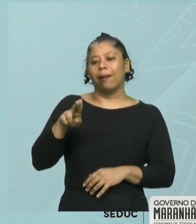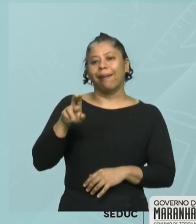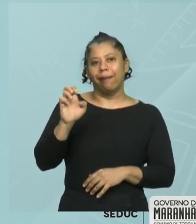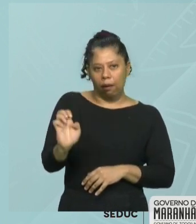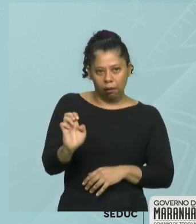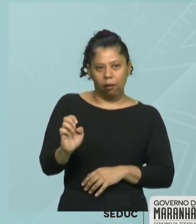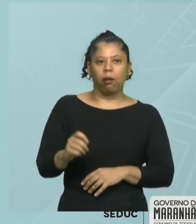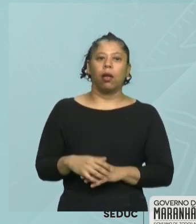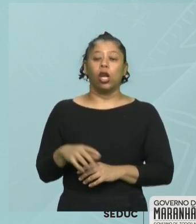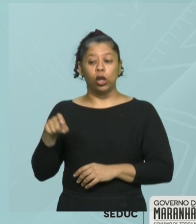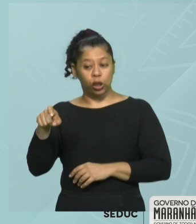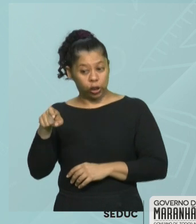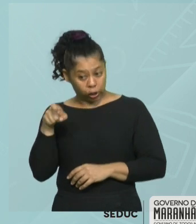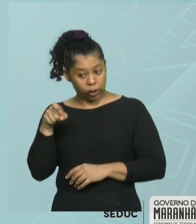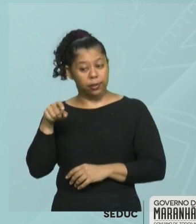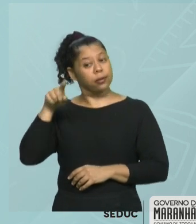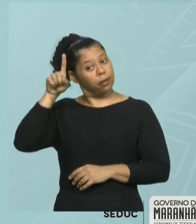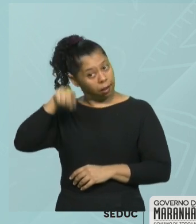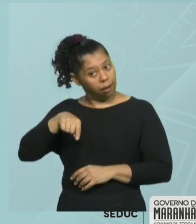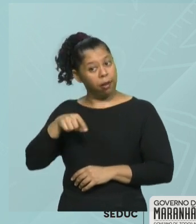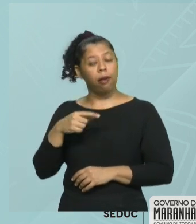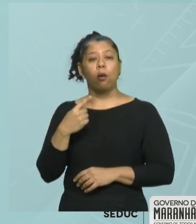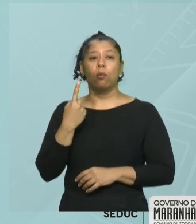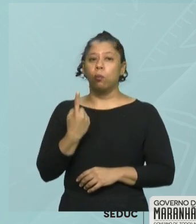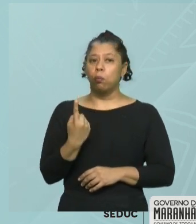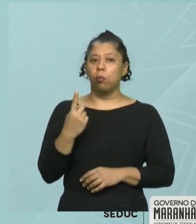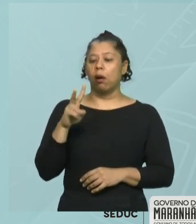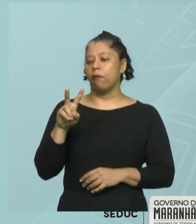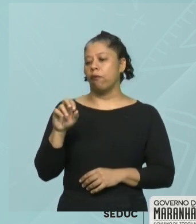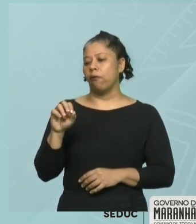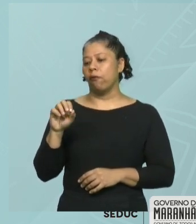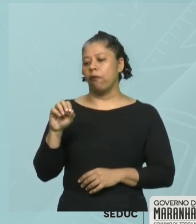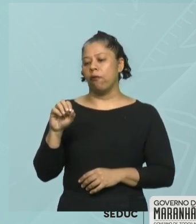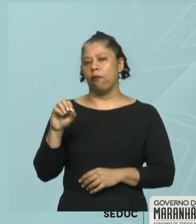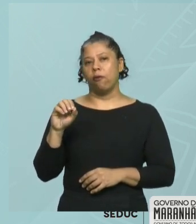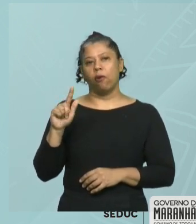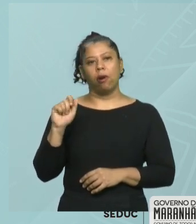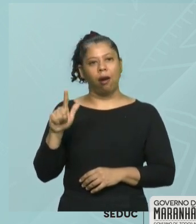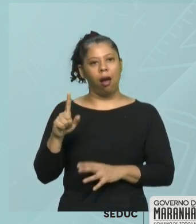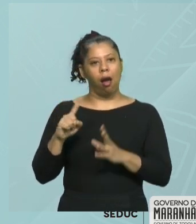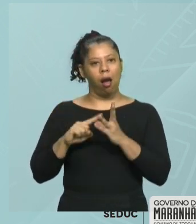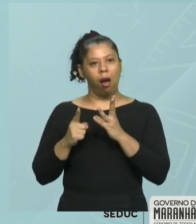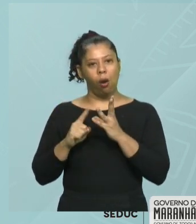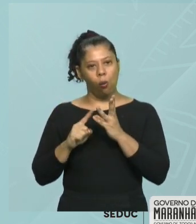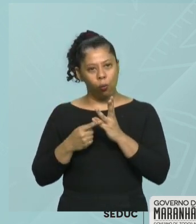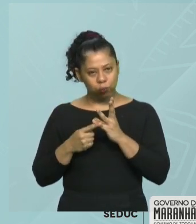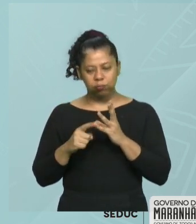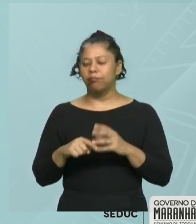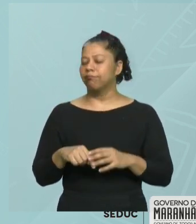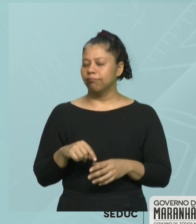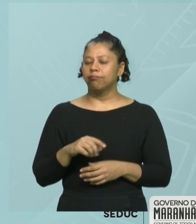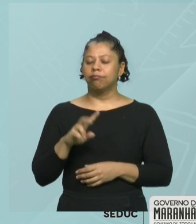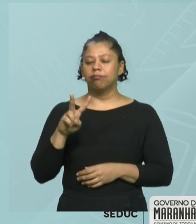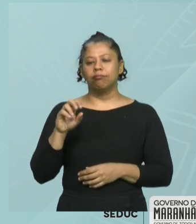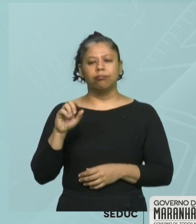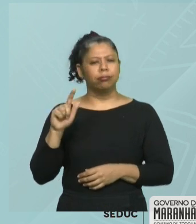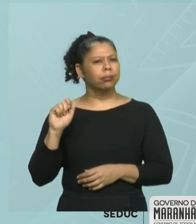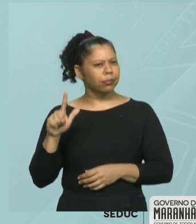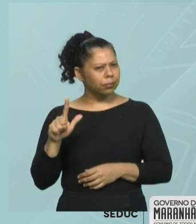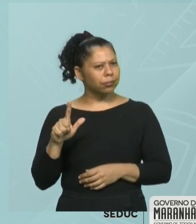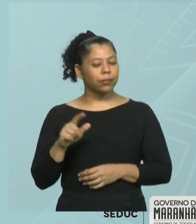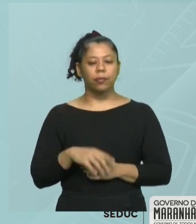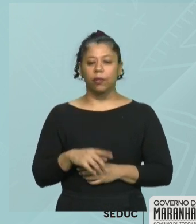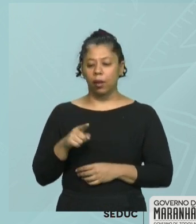é uma vogal. Então, quando você olha esse conjunto e vê que esse X é uma vogal,